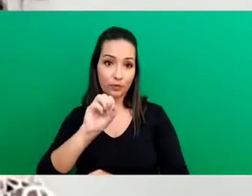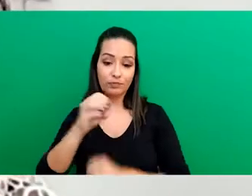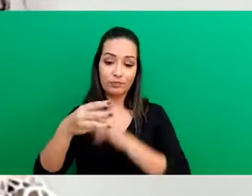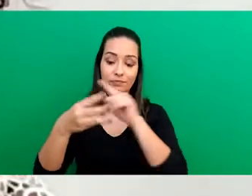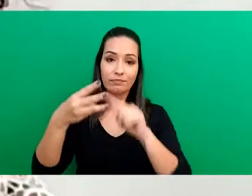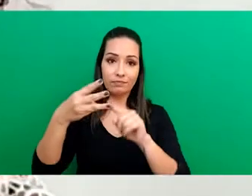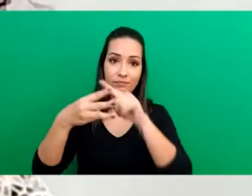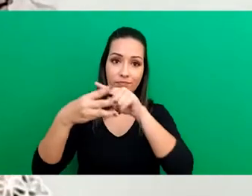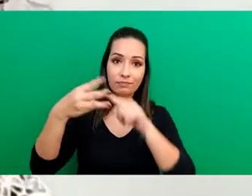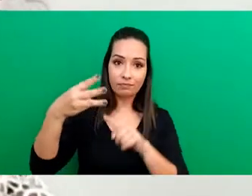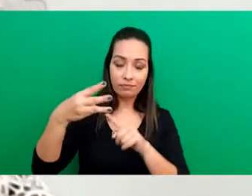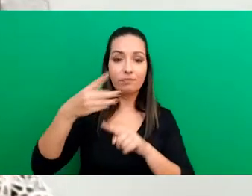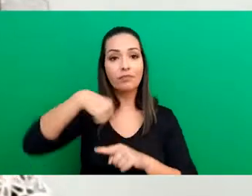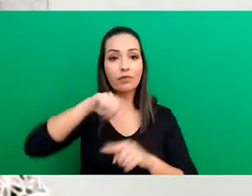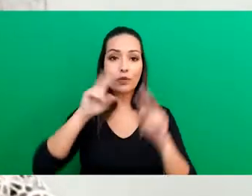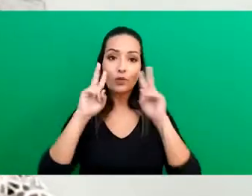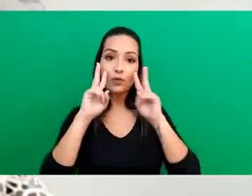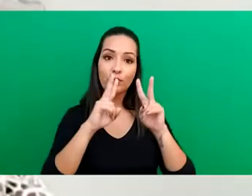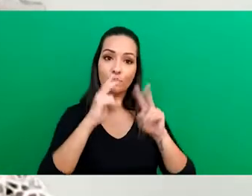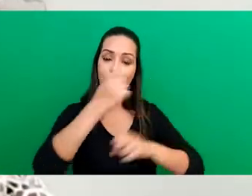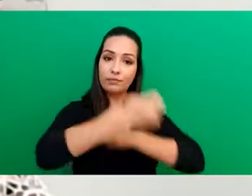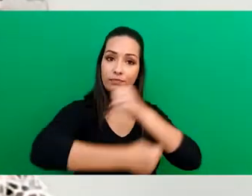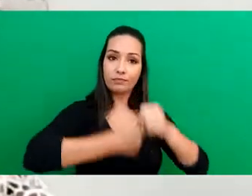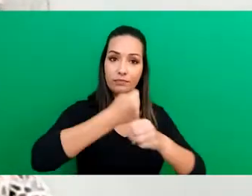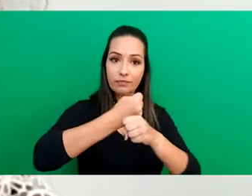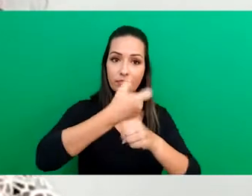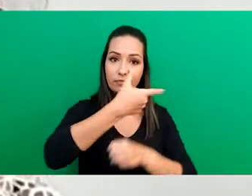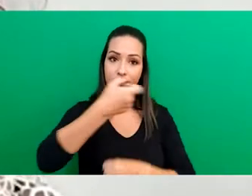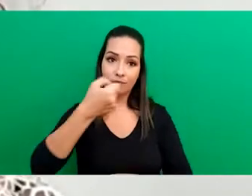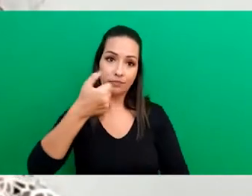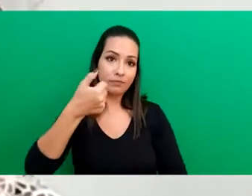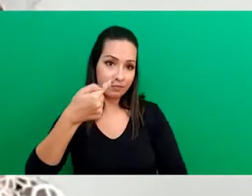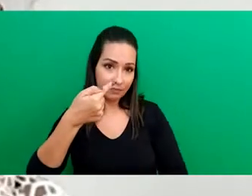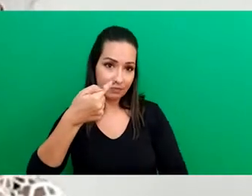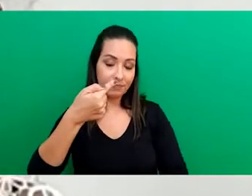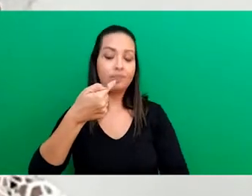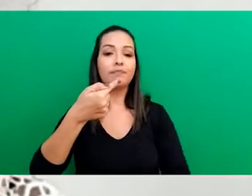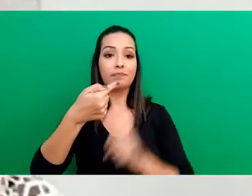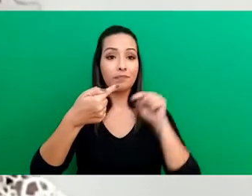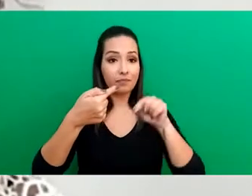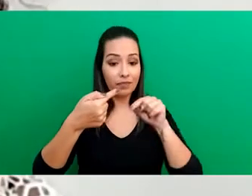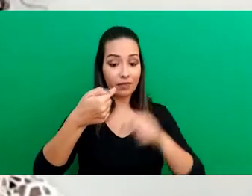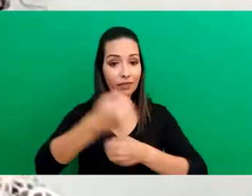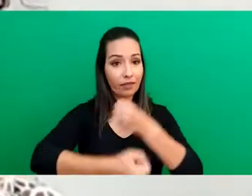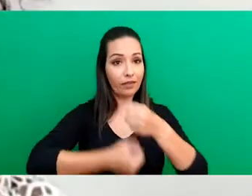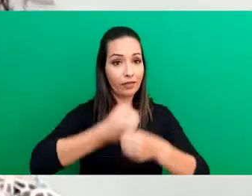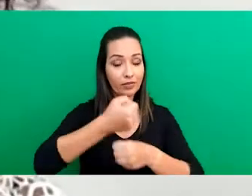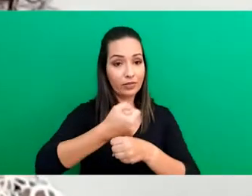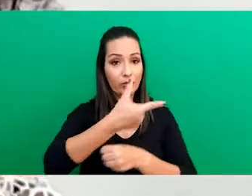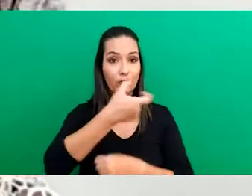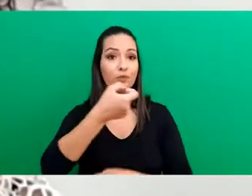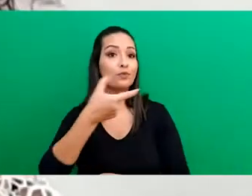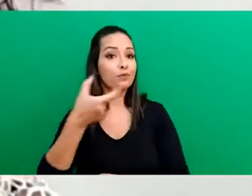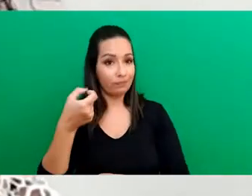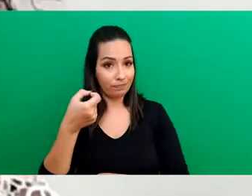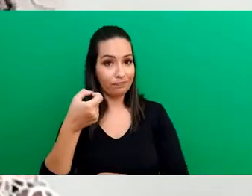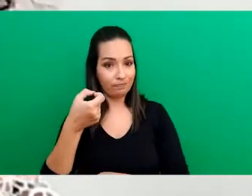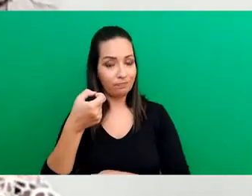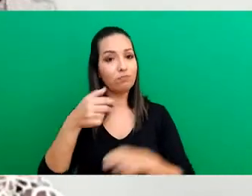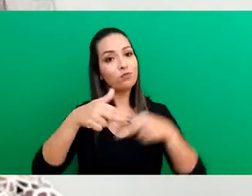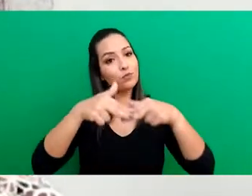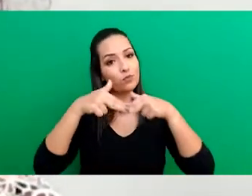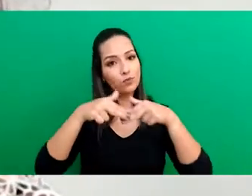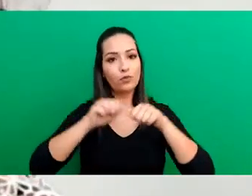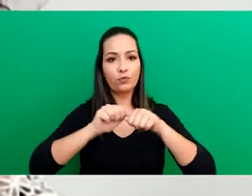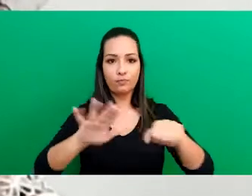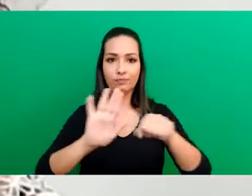precarização do trabalho que a gente assiste desde 2017, em 2020, devido à pandemia do coronavírus,